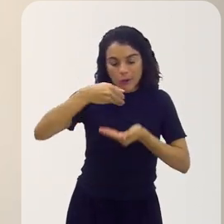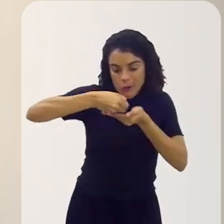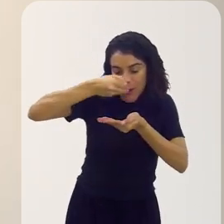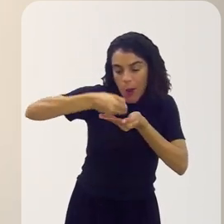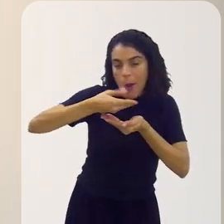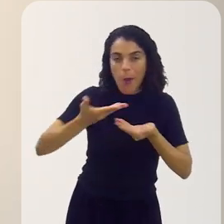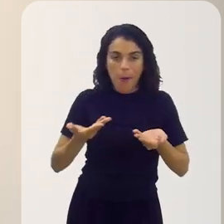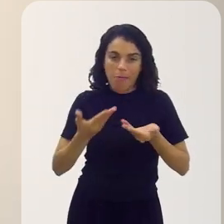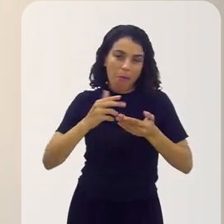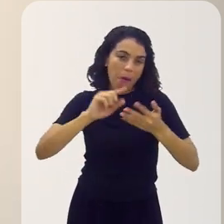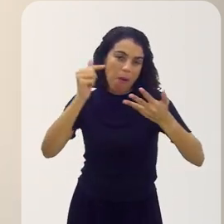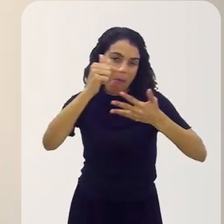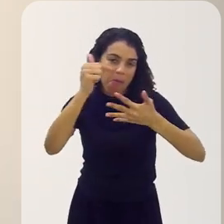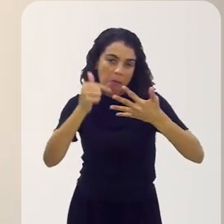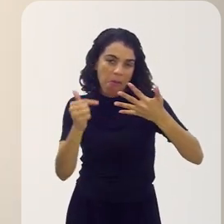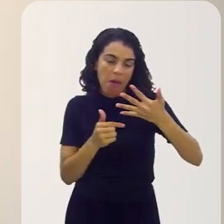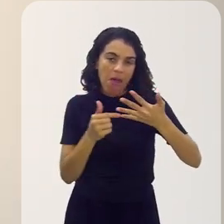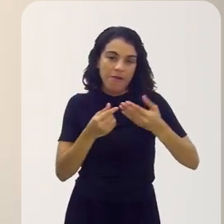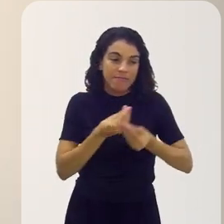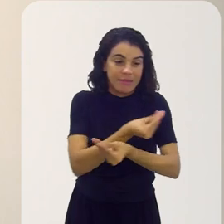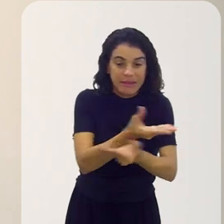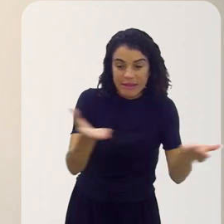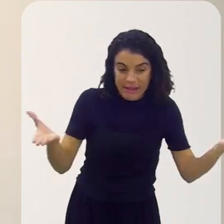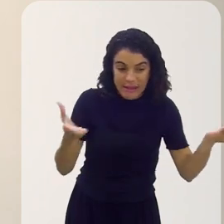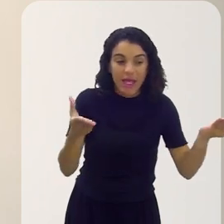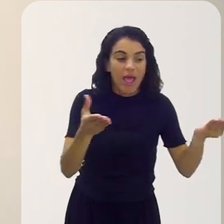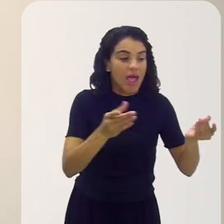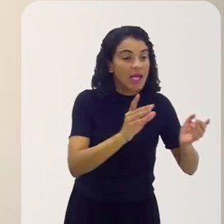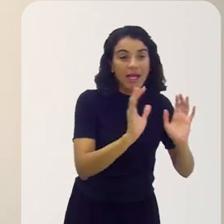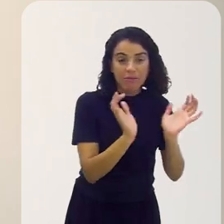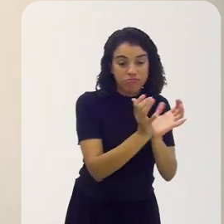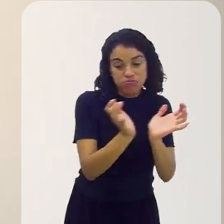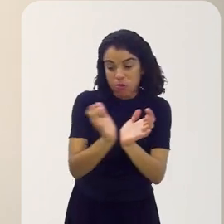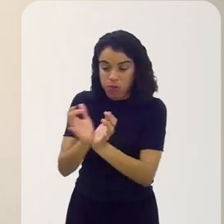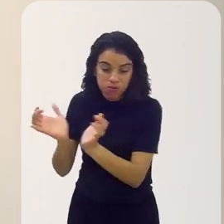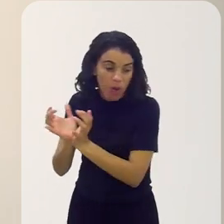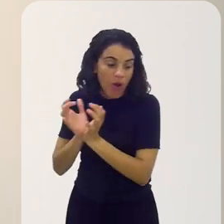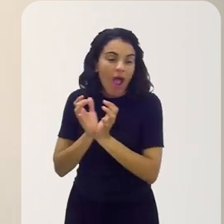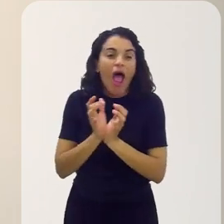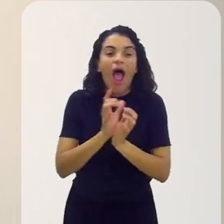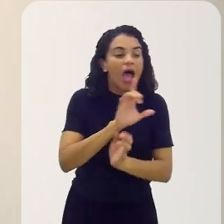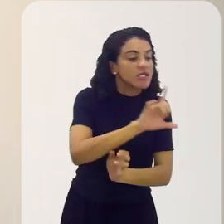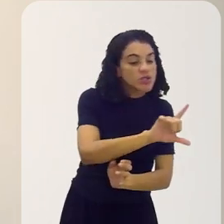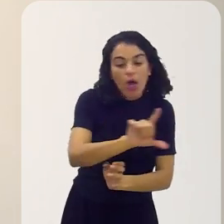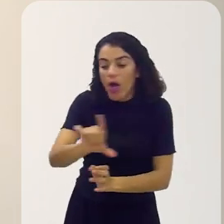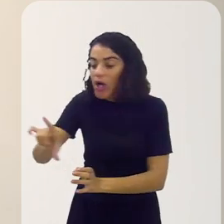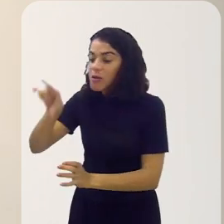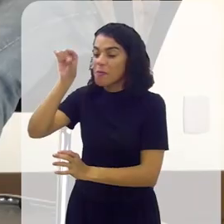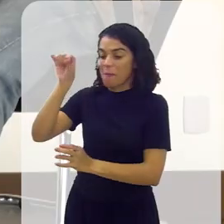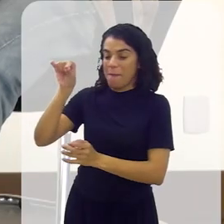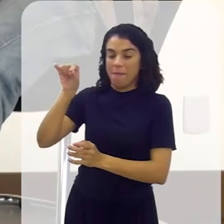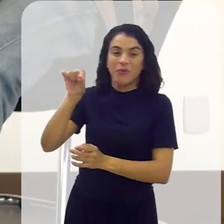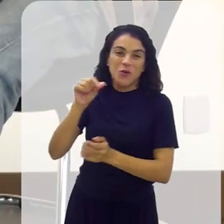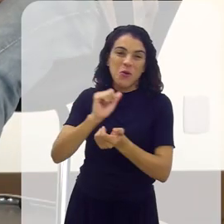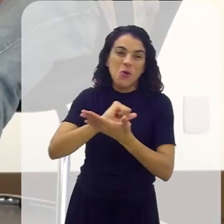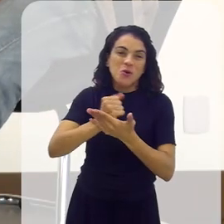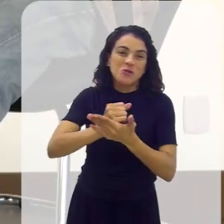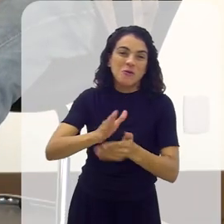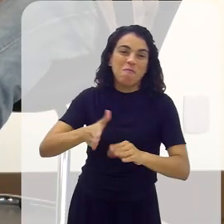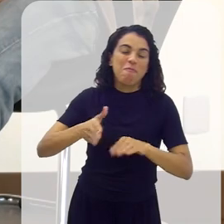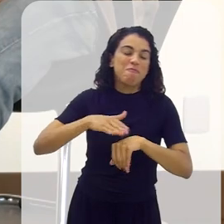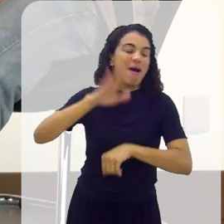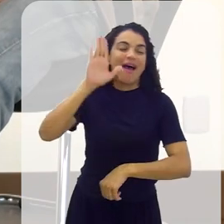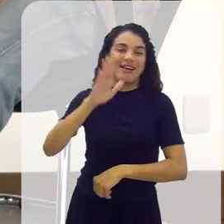sopa e por aí vai. Aí todo mundo joga o seu jogo e dali a gente escolhe um campeão. Um jogo mais divertido.